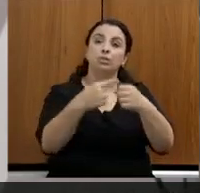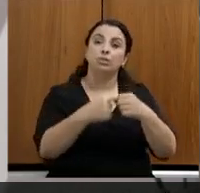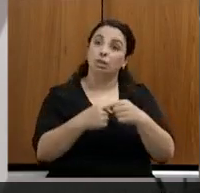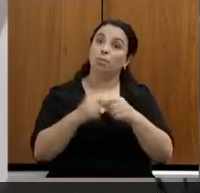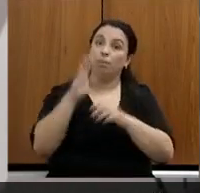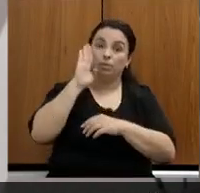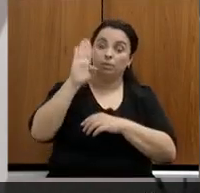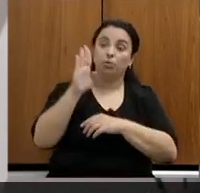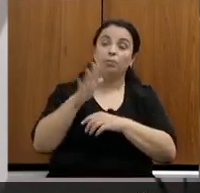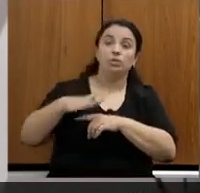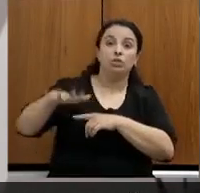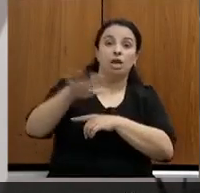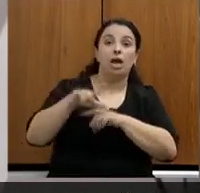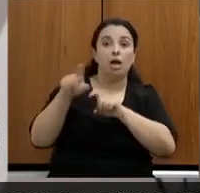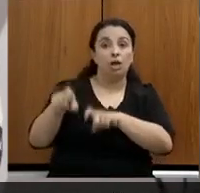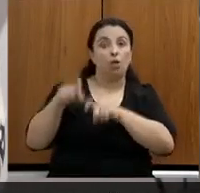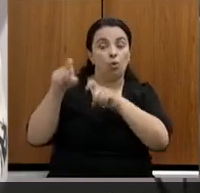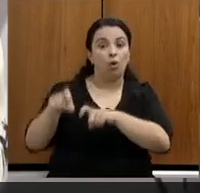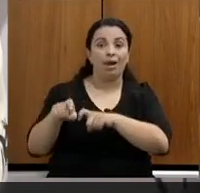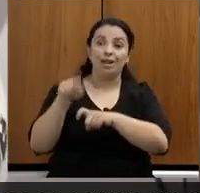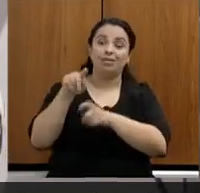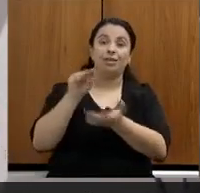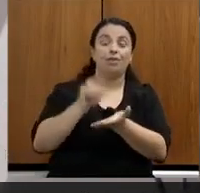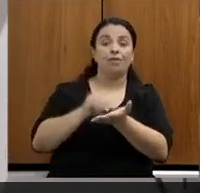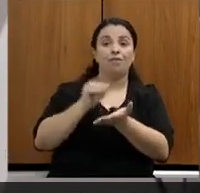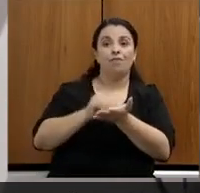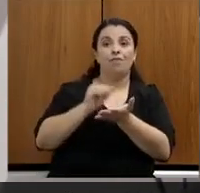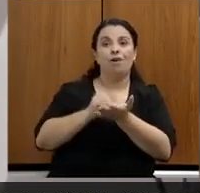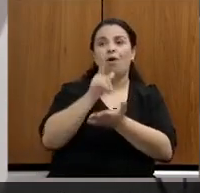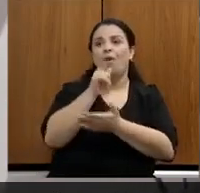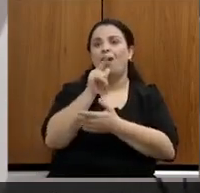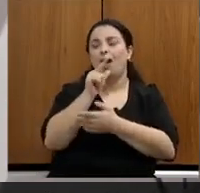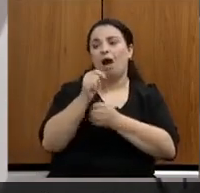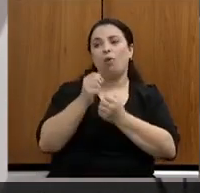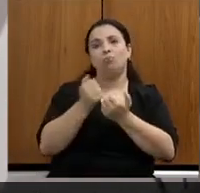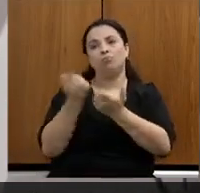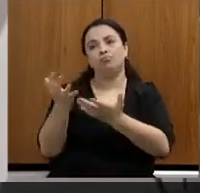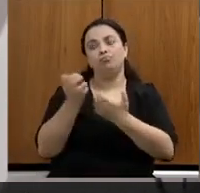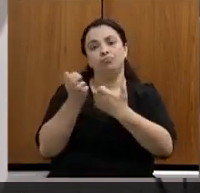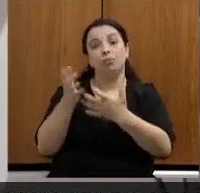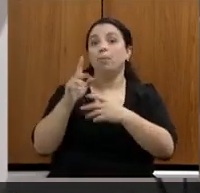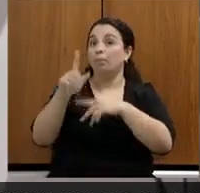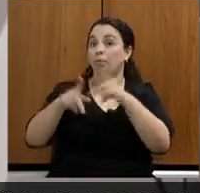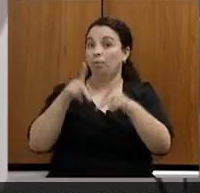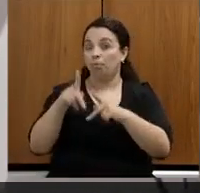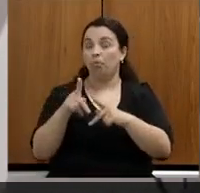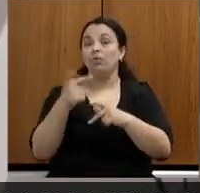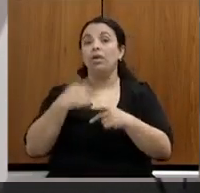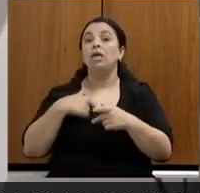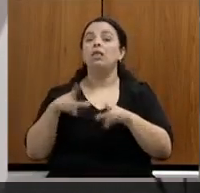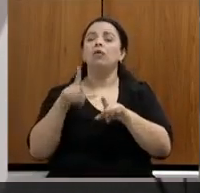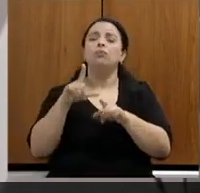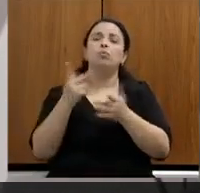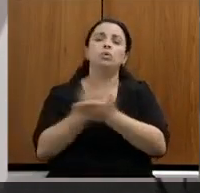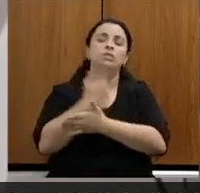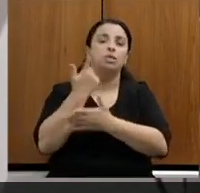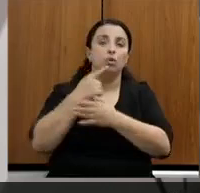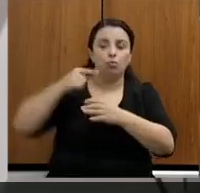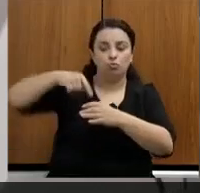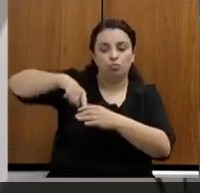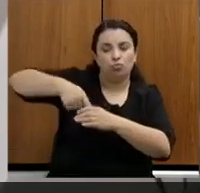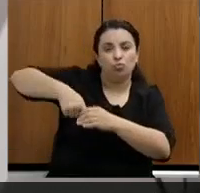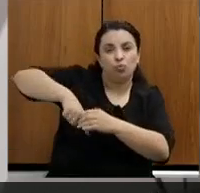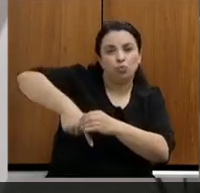onde o abastecimento público não é fornecido à população e perfuramos 16